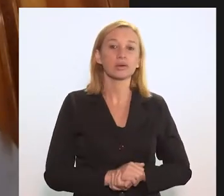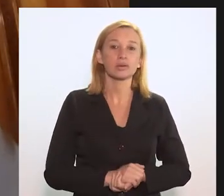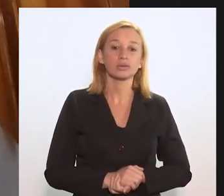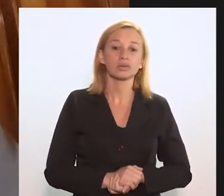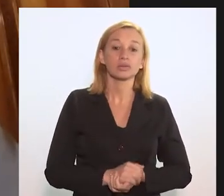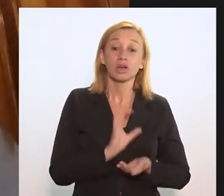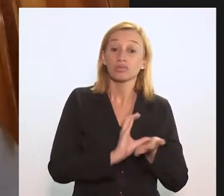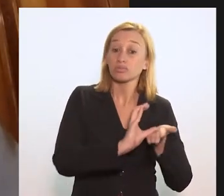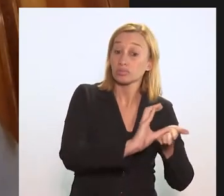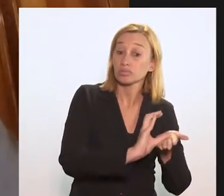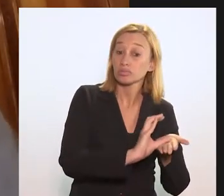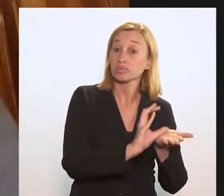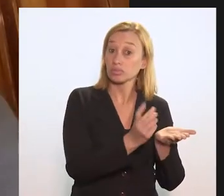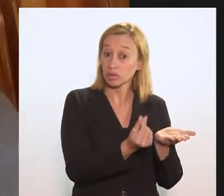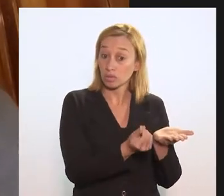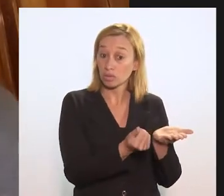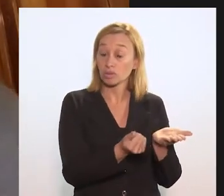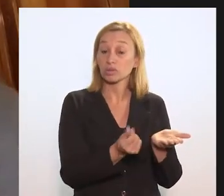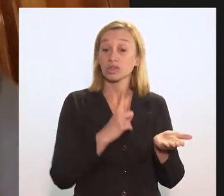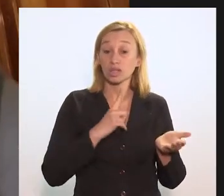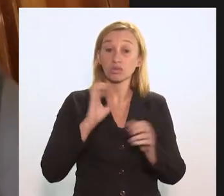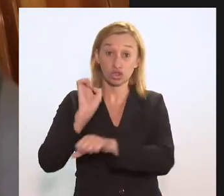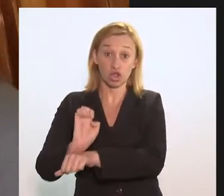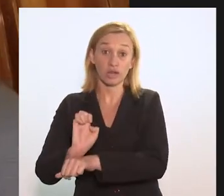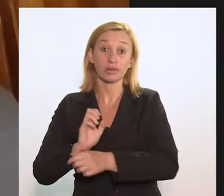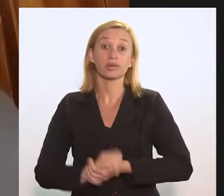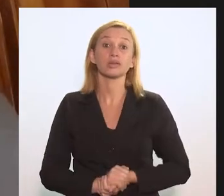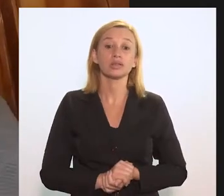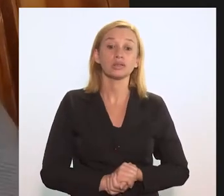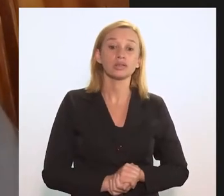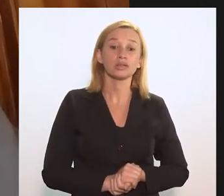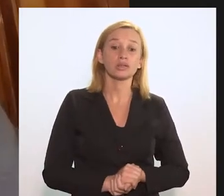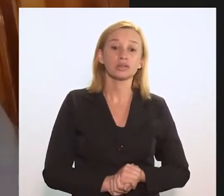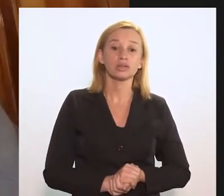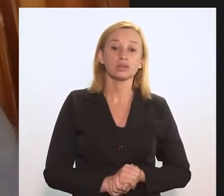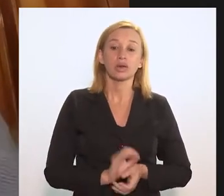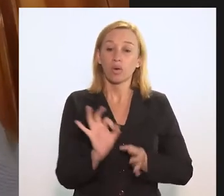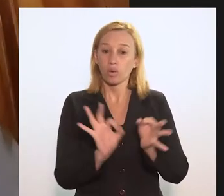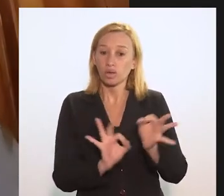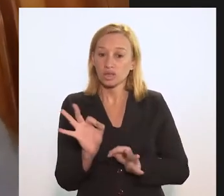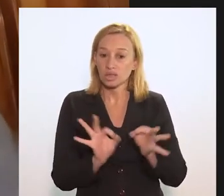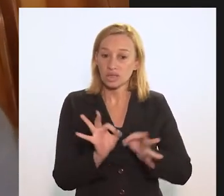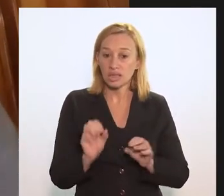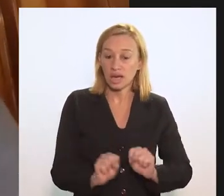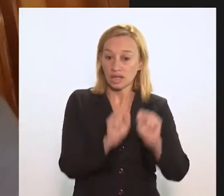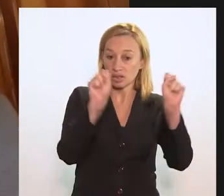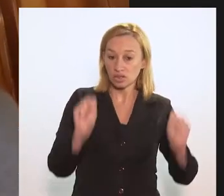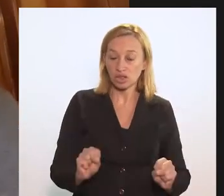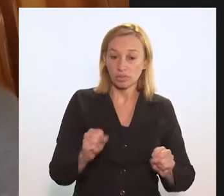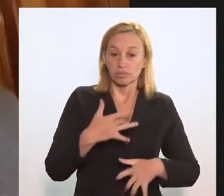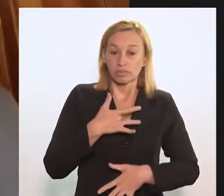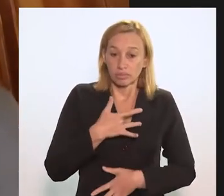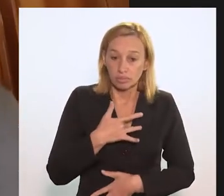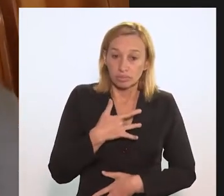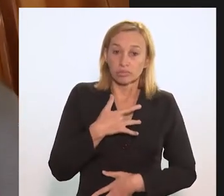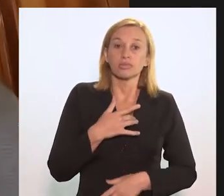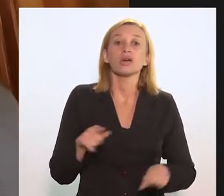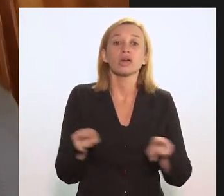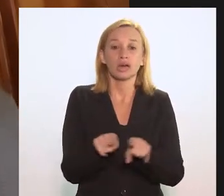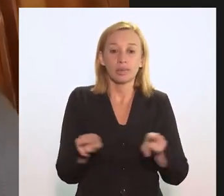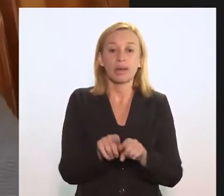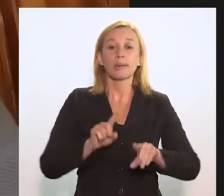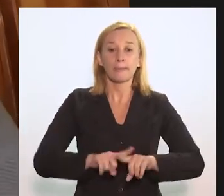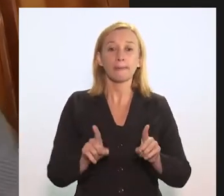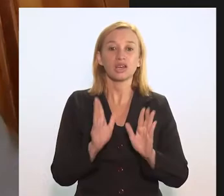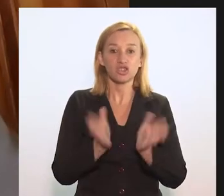de recursos que dispõe o Estado para organizar o sistema para enfrentamento da tuberculose também, mas